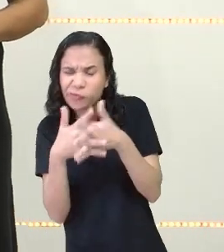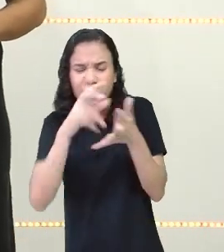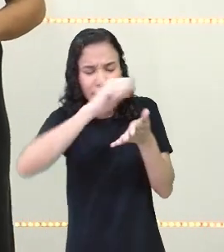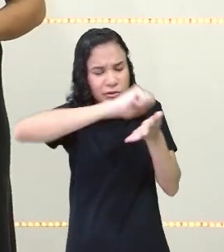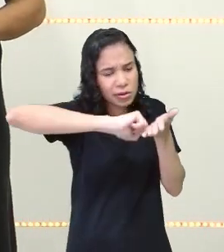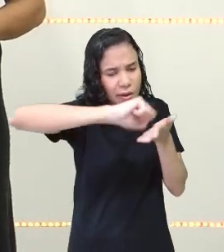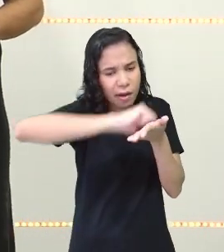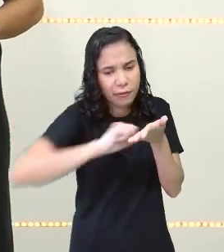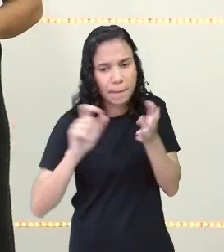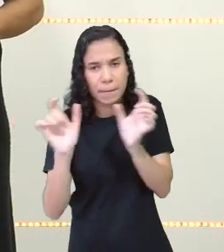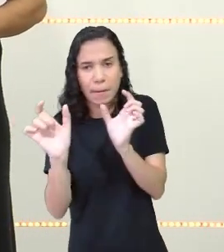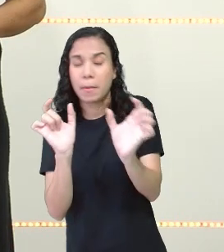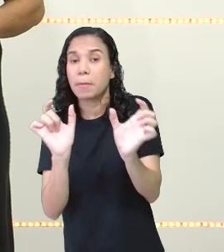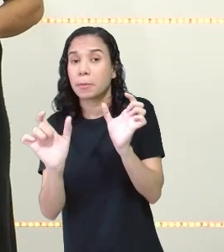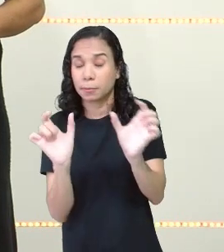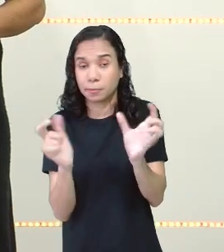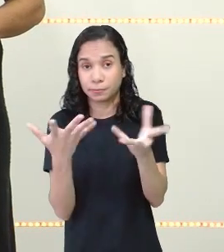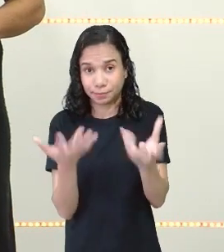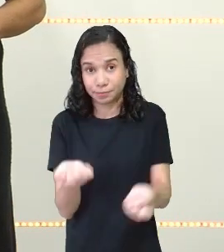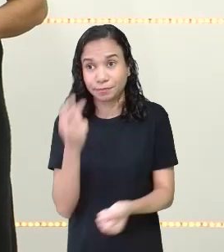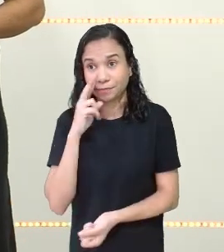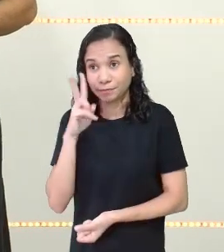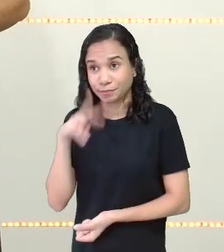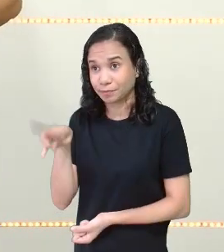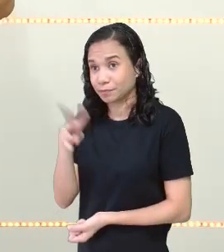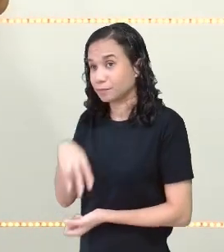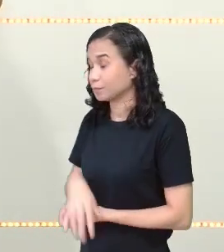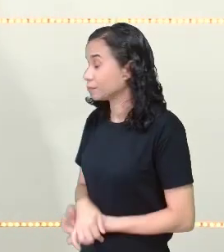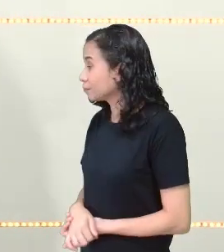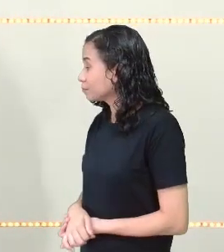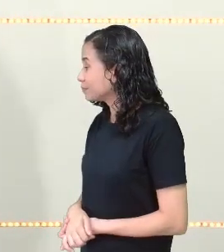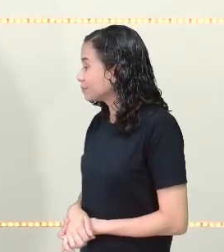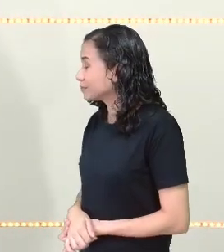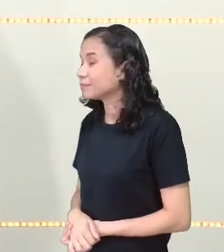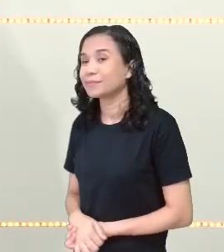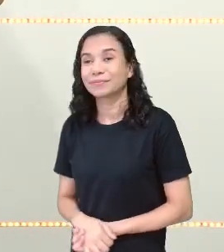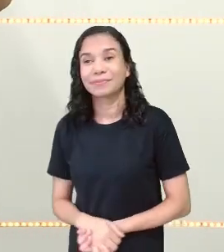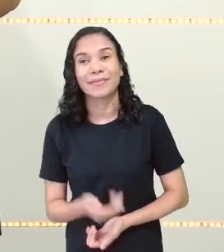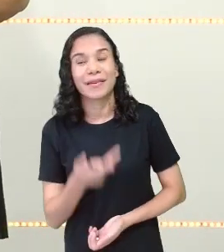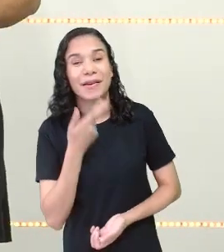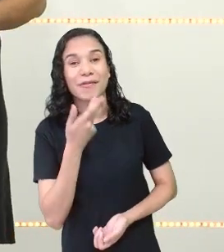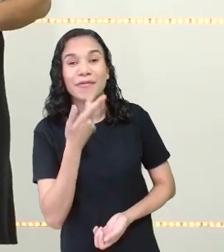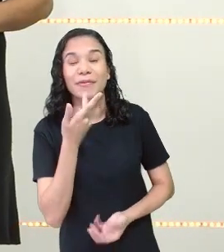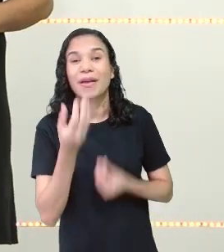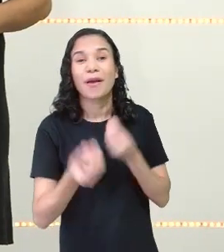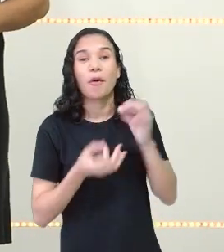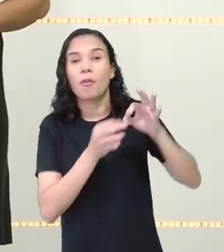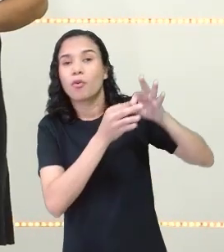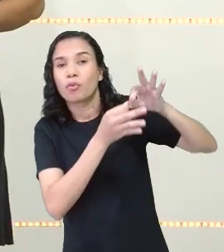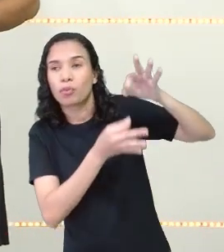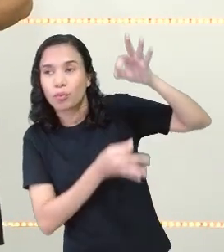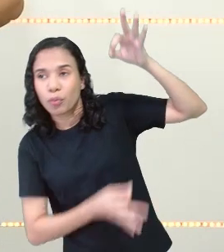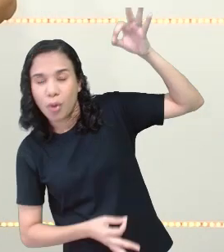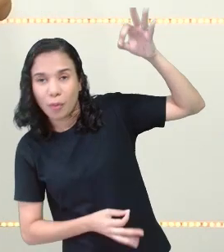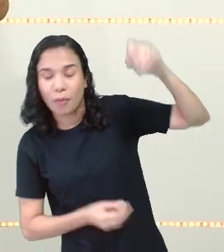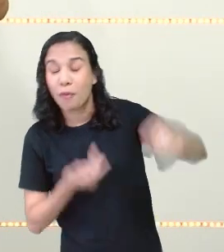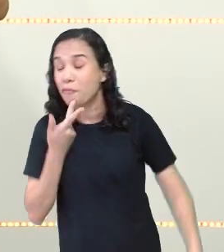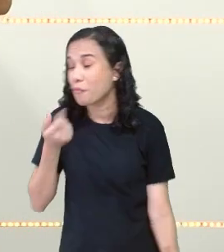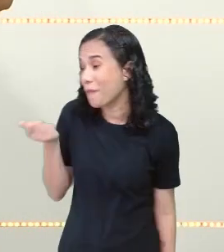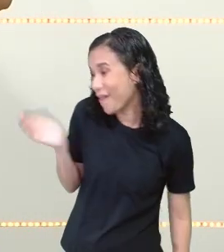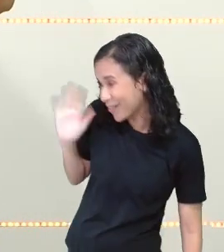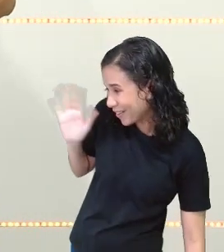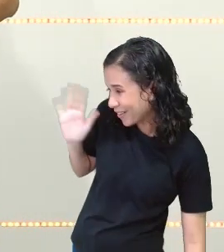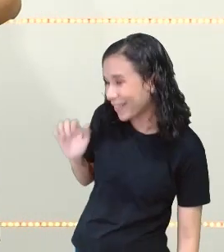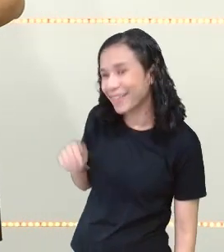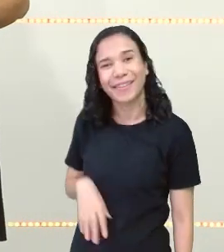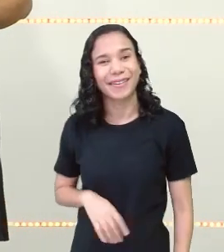escrita de algumas palavras. Vamos ver algumas aqui, que muita gente erra. Muitas pessoas erram comprimento com